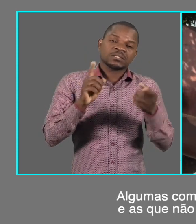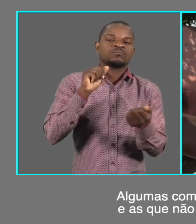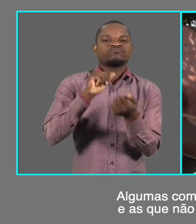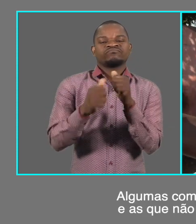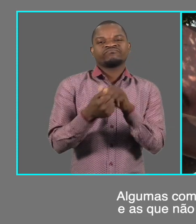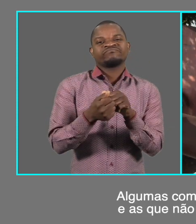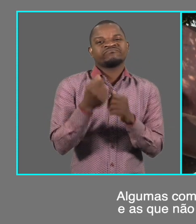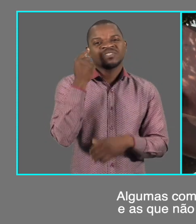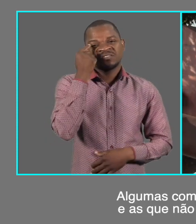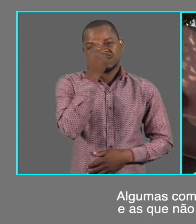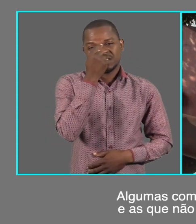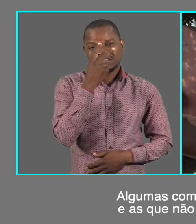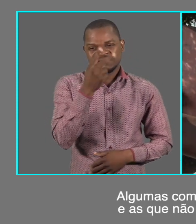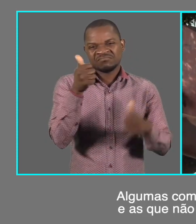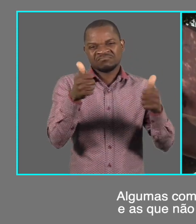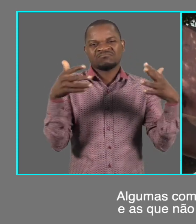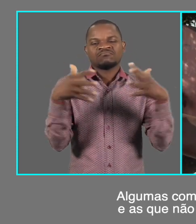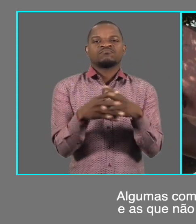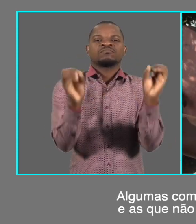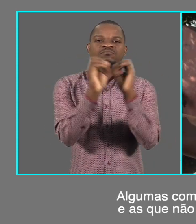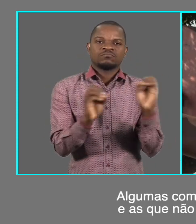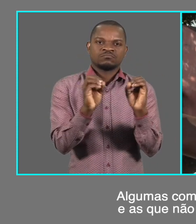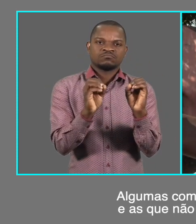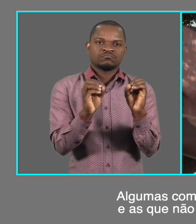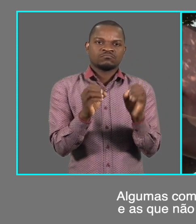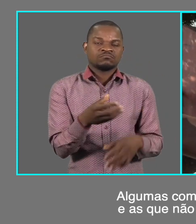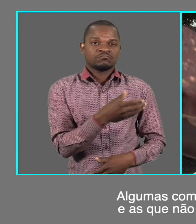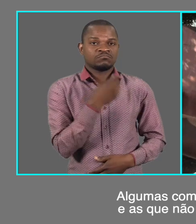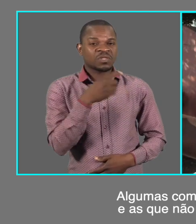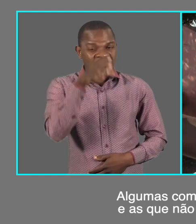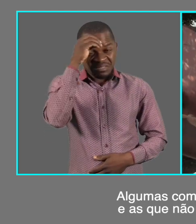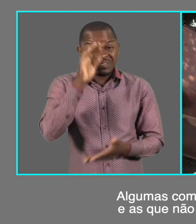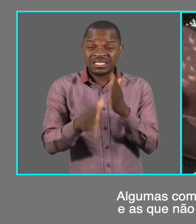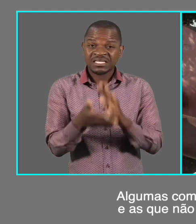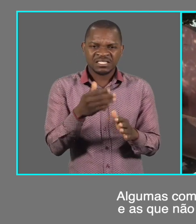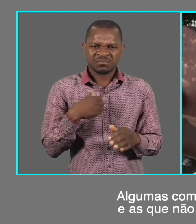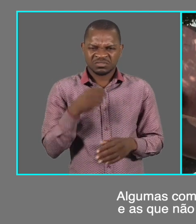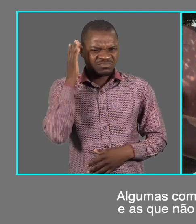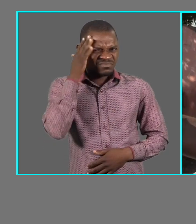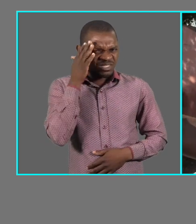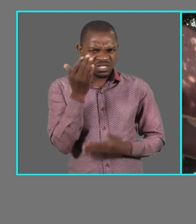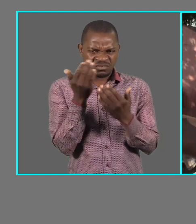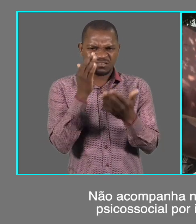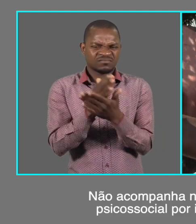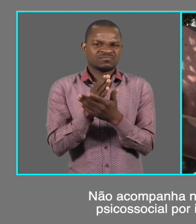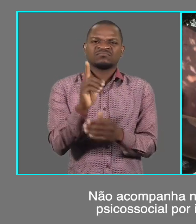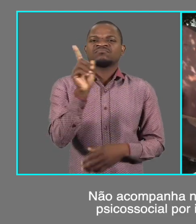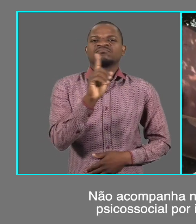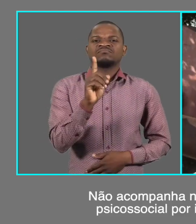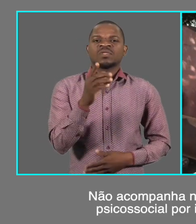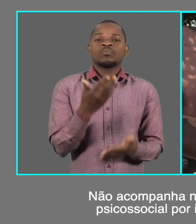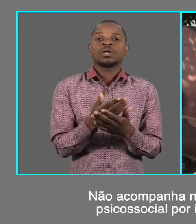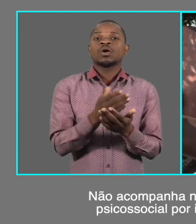Alguns com televisor podem sim estudar. E os que não têm televisor, como vão fazer? Não